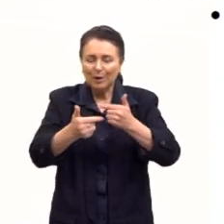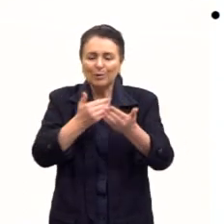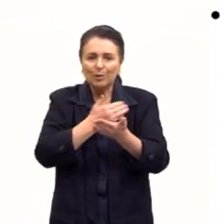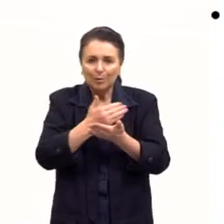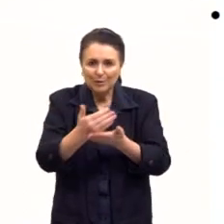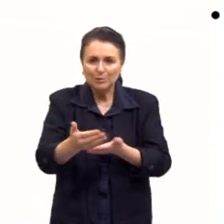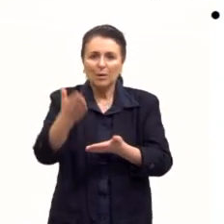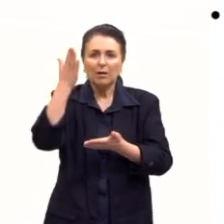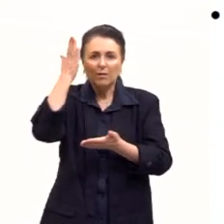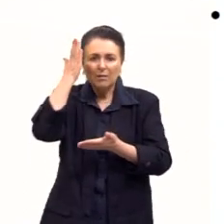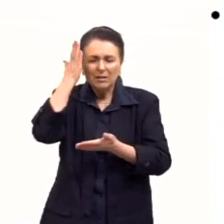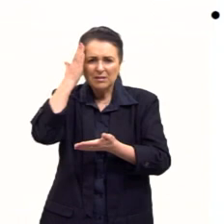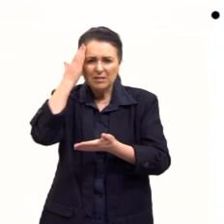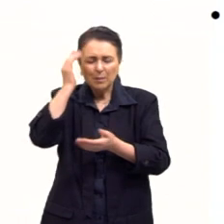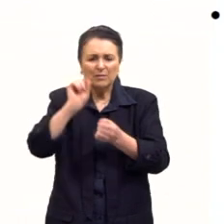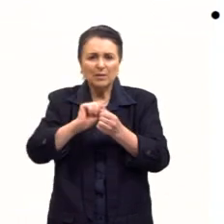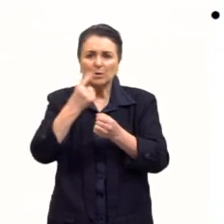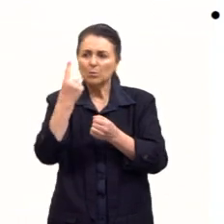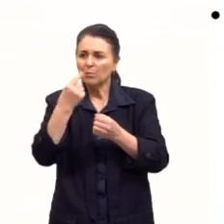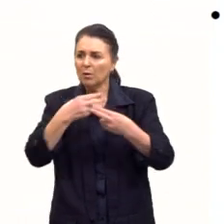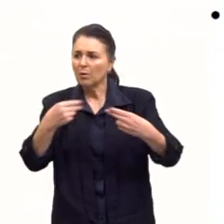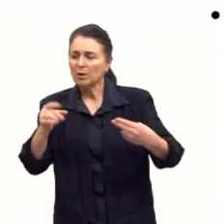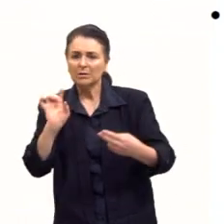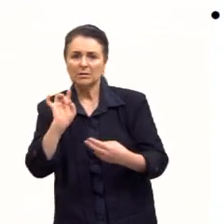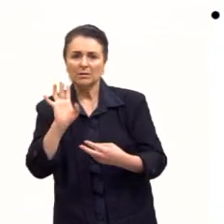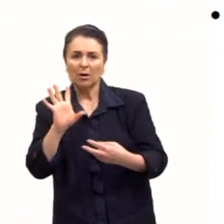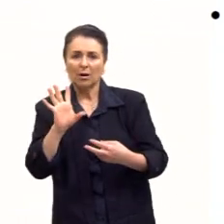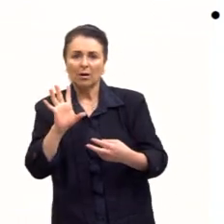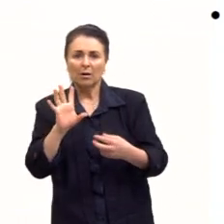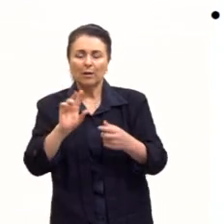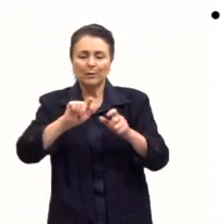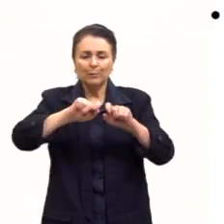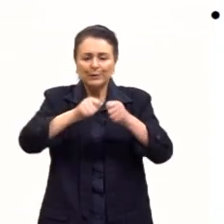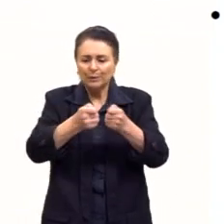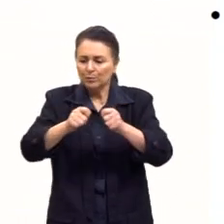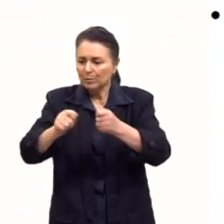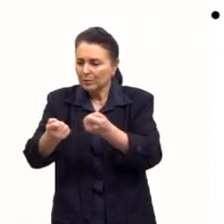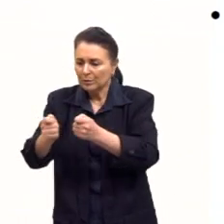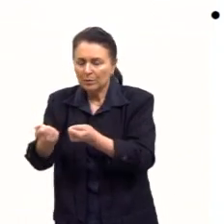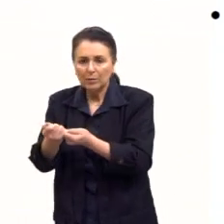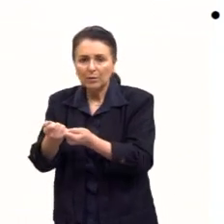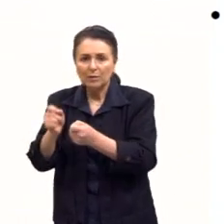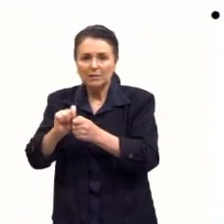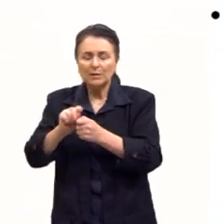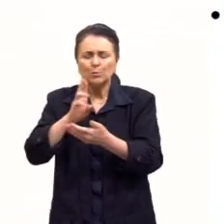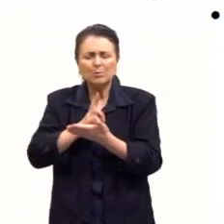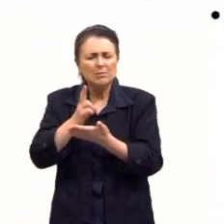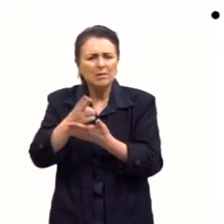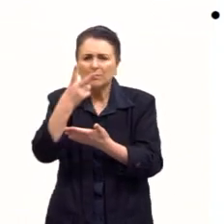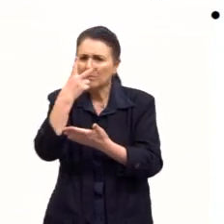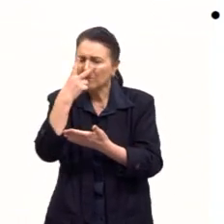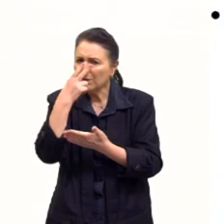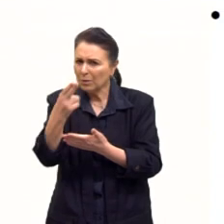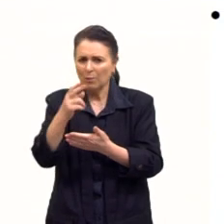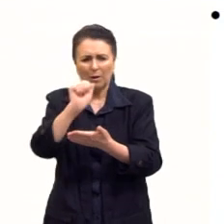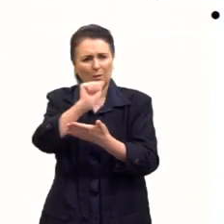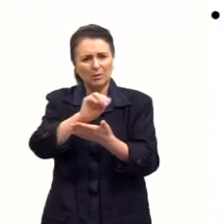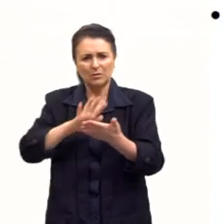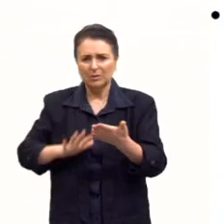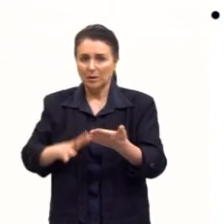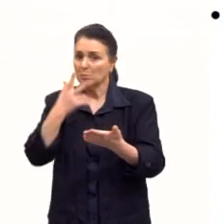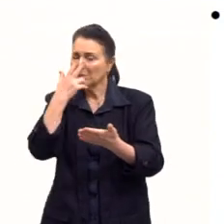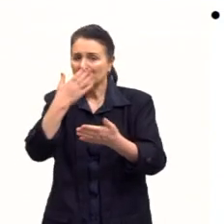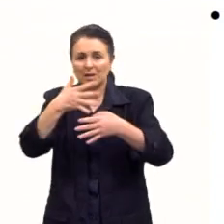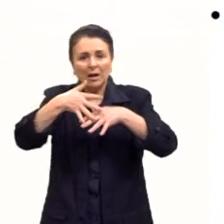especializado no taylorismo e no fordismo, apertando o parafuso, fazendo uma mesma tarefa o tempo inteiro, como se fosse uma